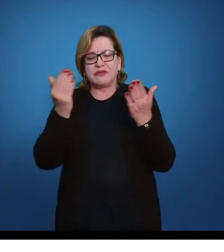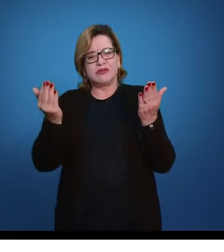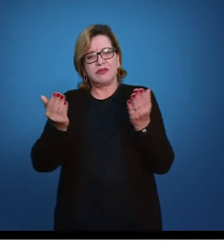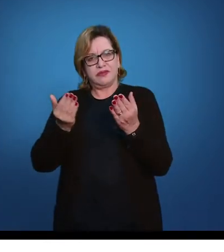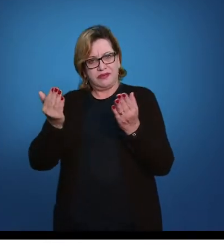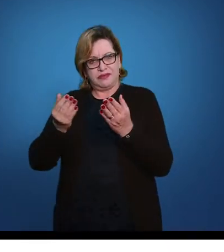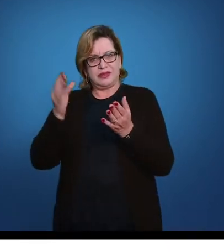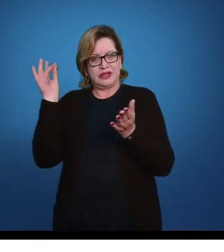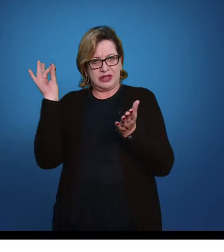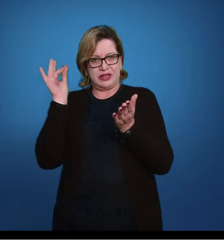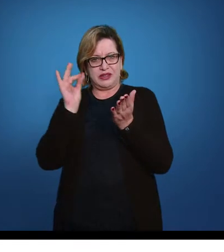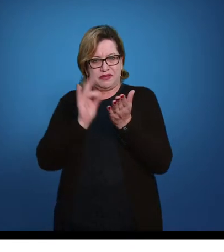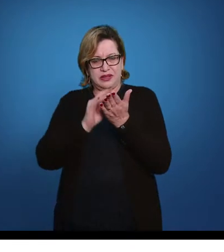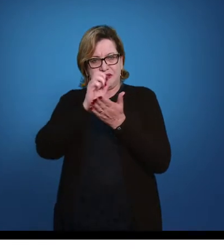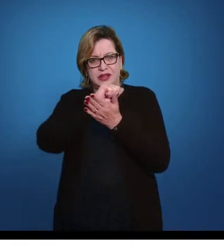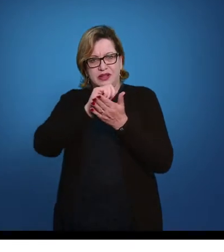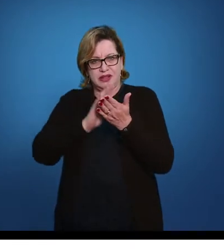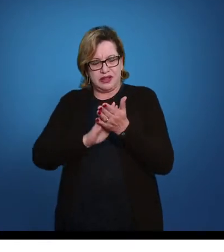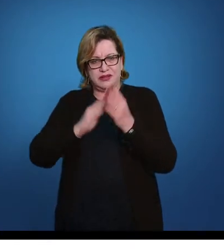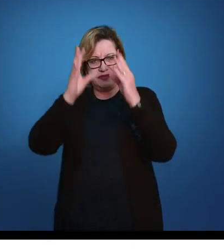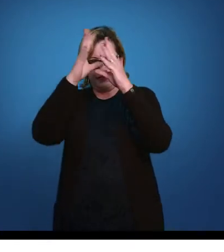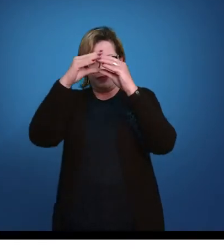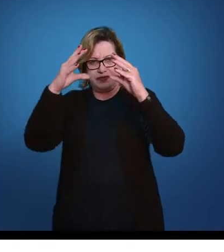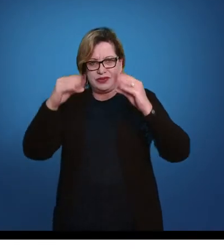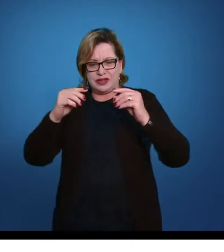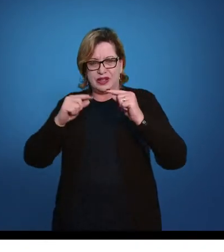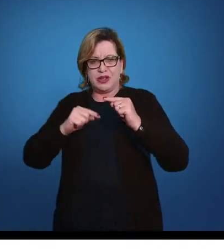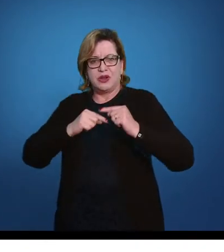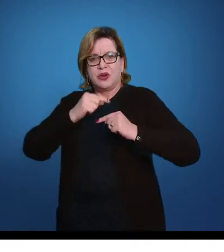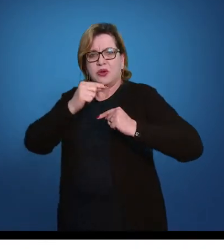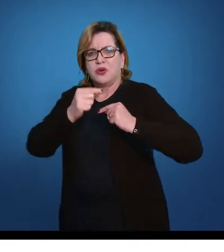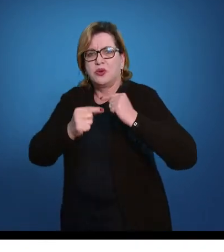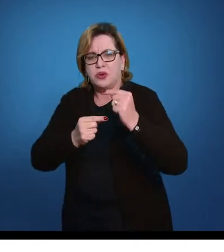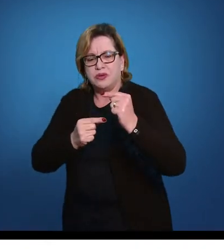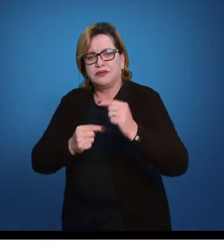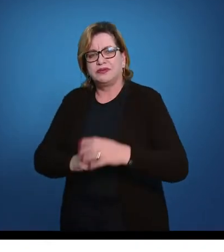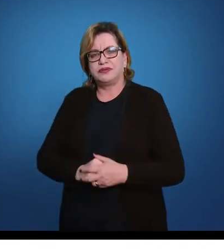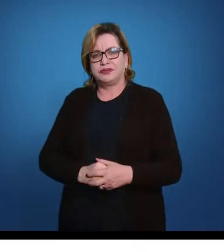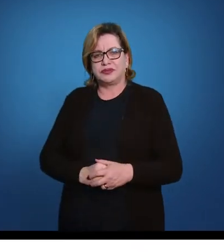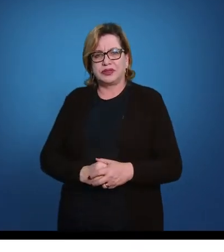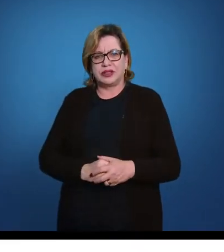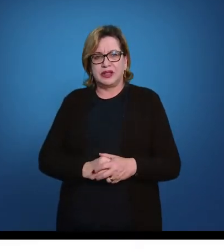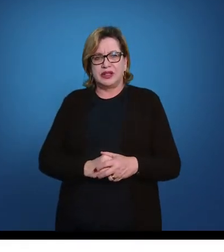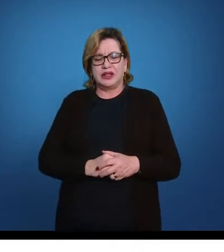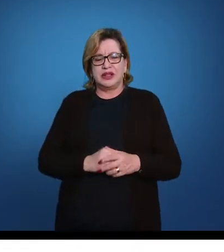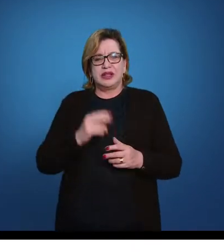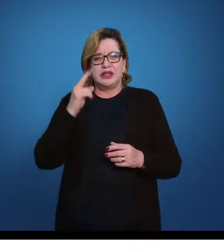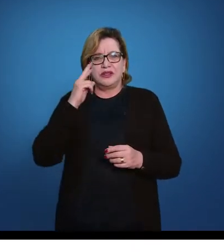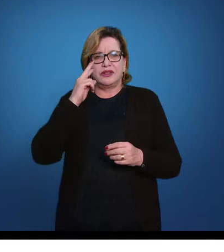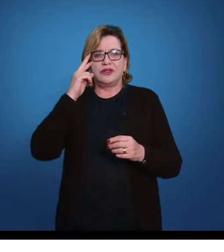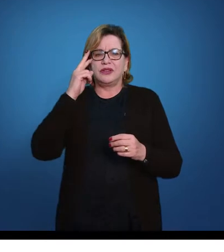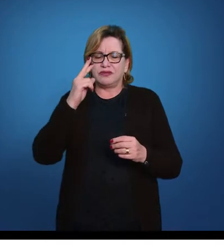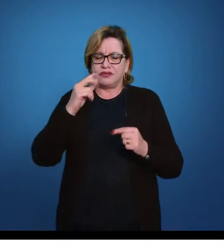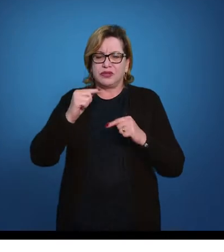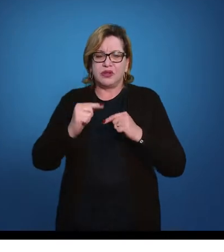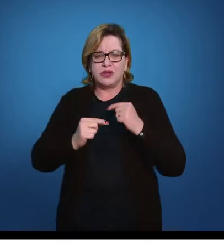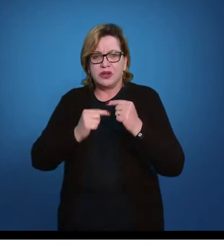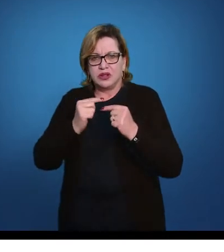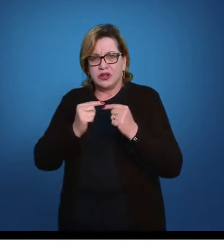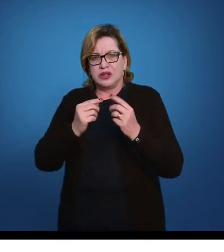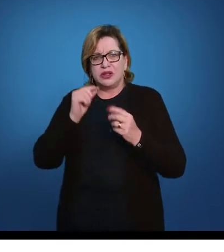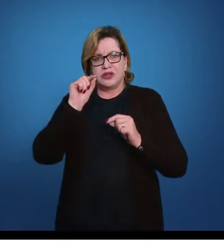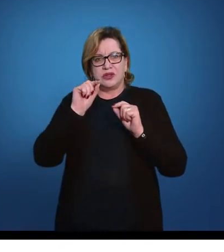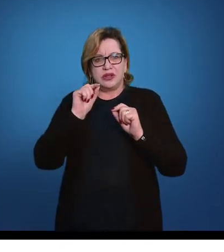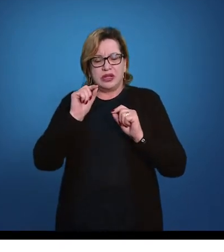das atividades circenses, é o rolamento para frente. Então, no rolamento para frente, um dos